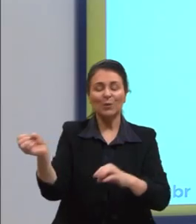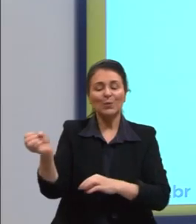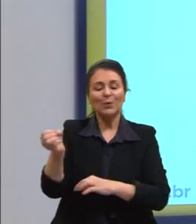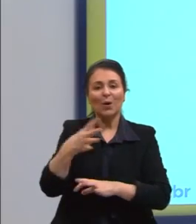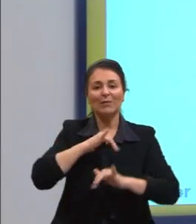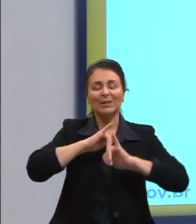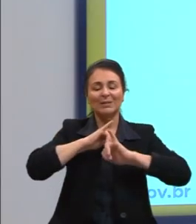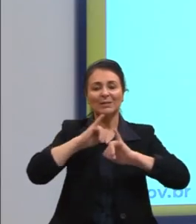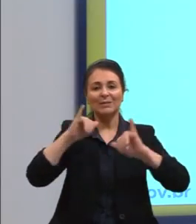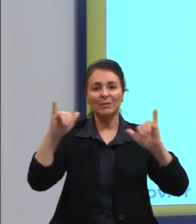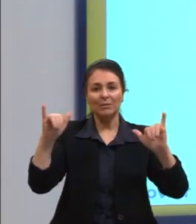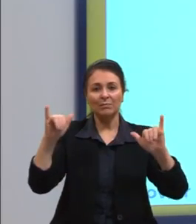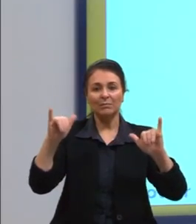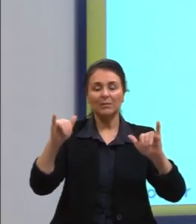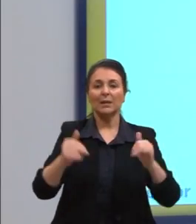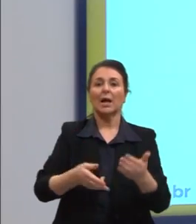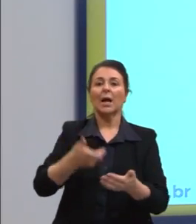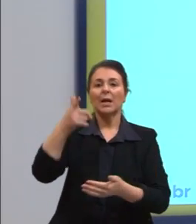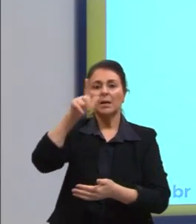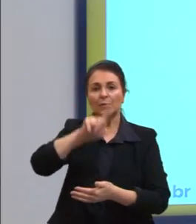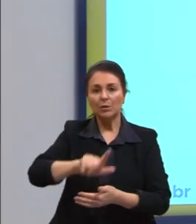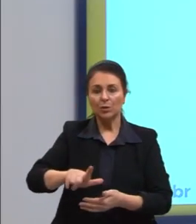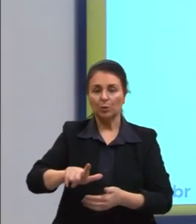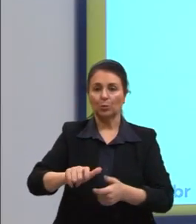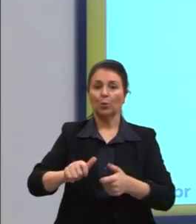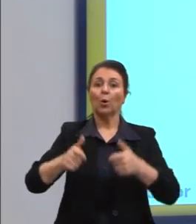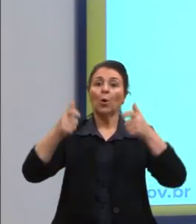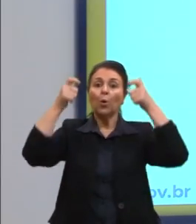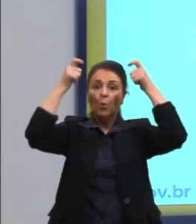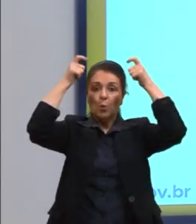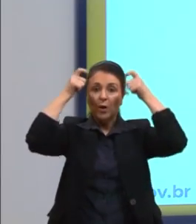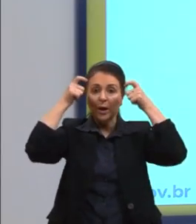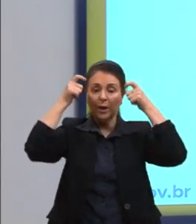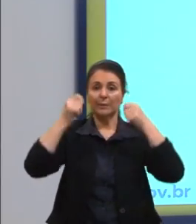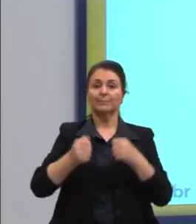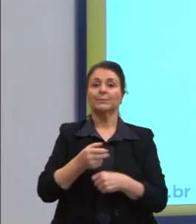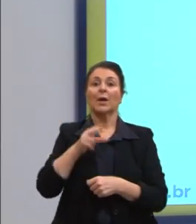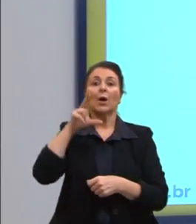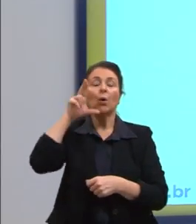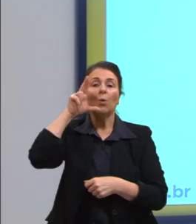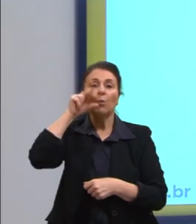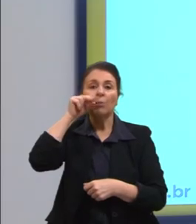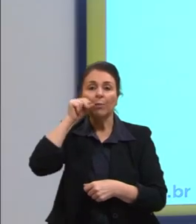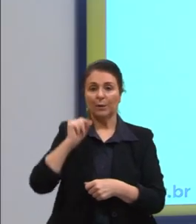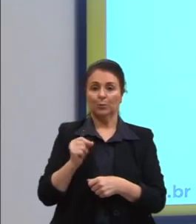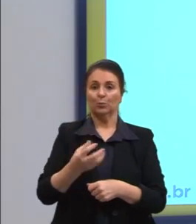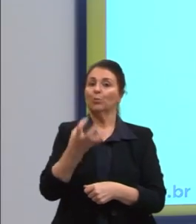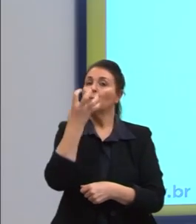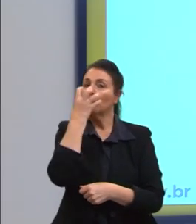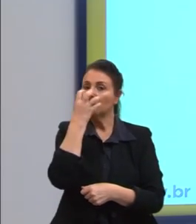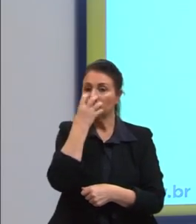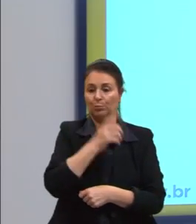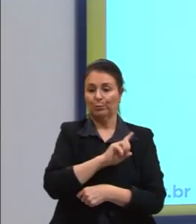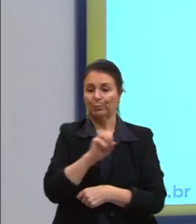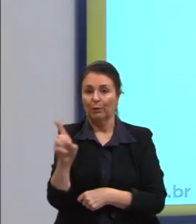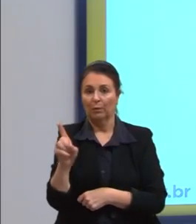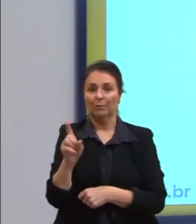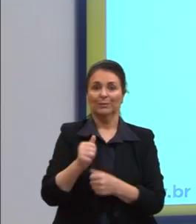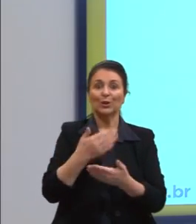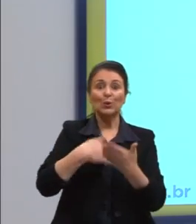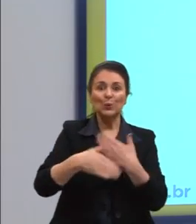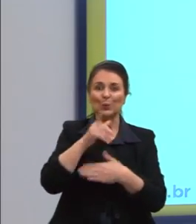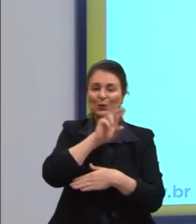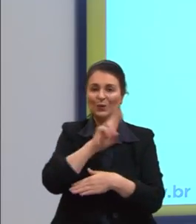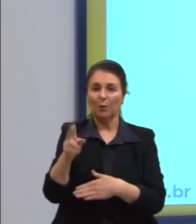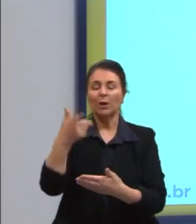gente está repetindo aqui um rei que, um pato que, um cão que e esse não. Então,